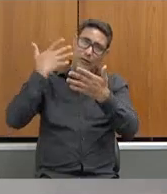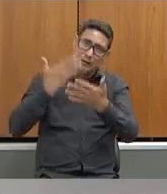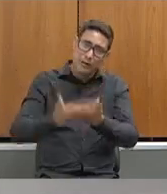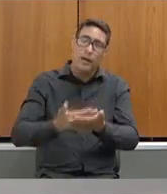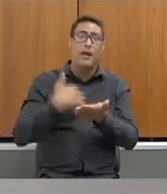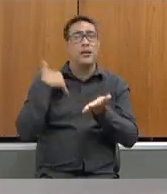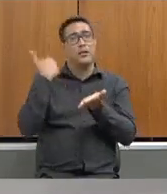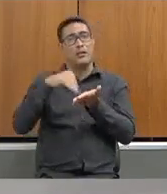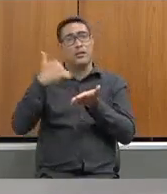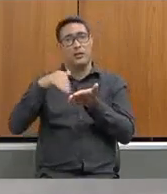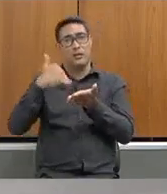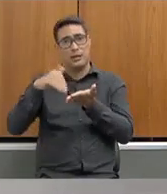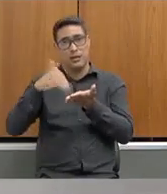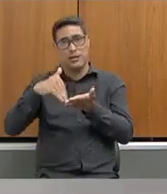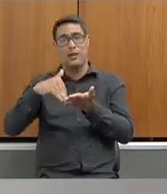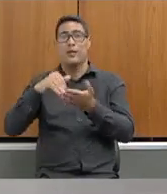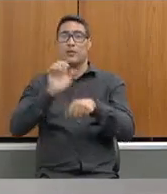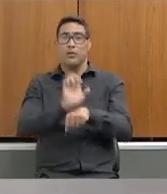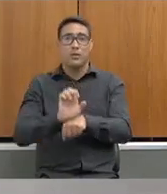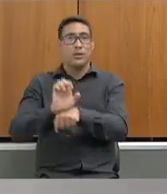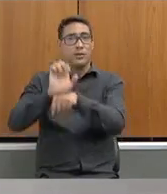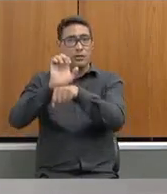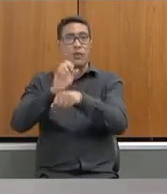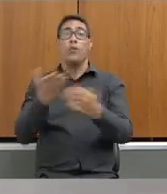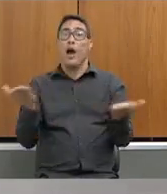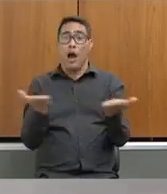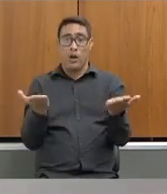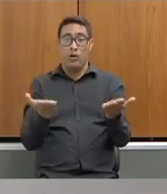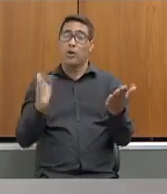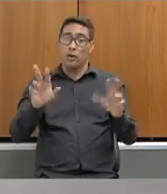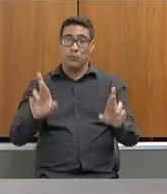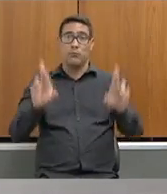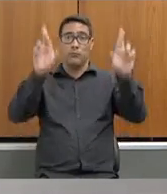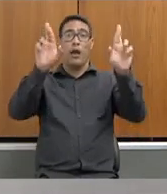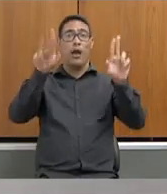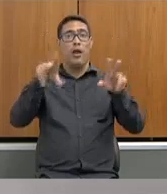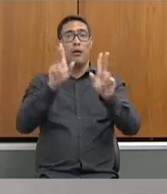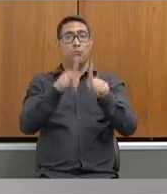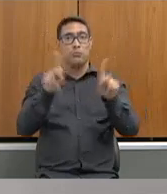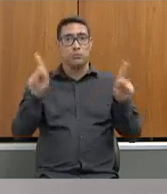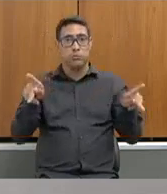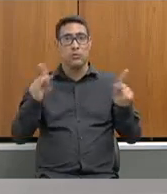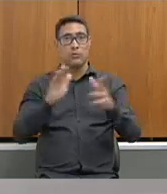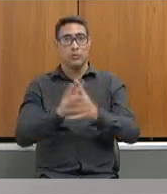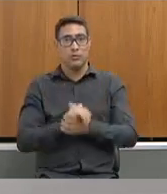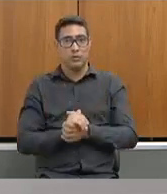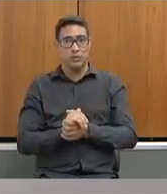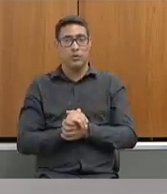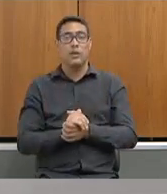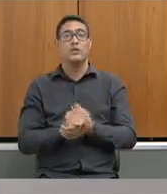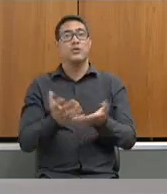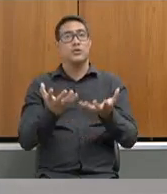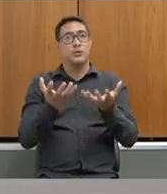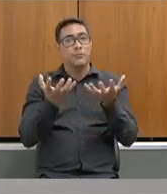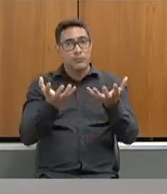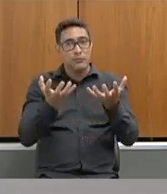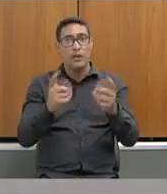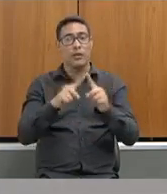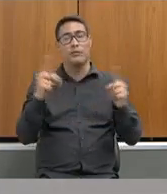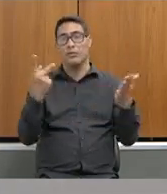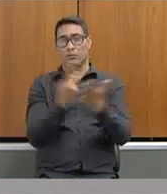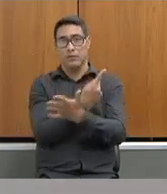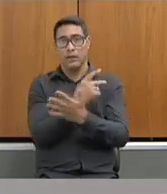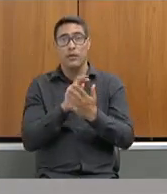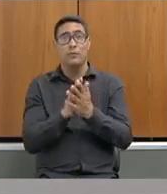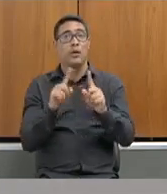Educação está nas mãos de um professor, o que sempre queríamos que assim estivesse. Mas não só